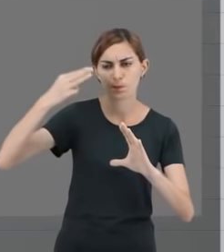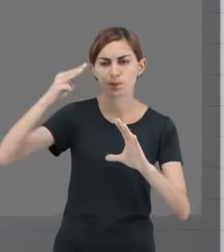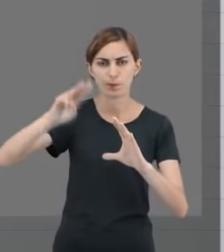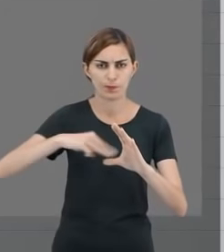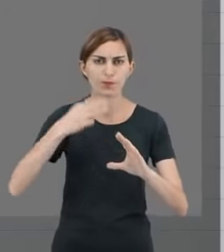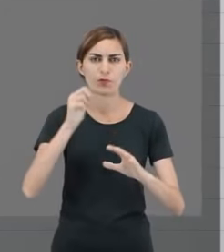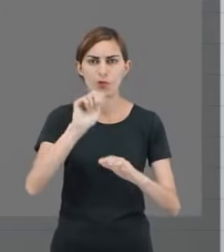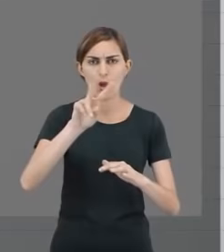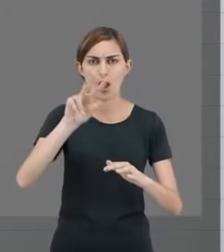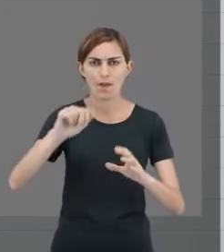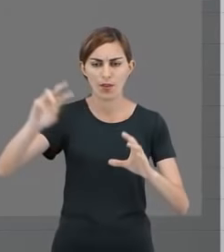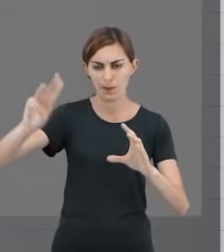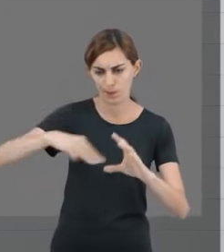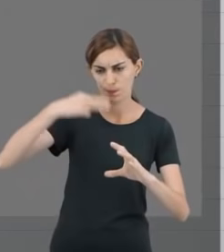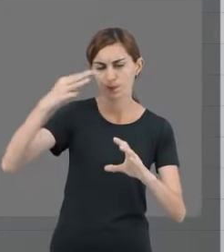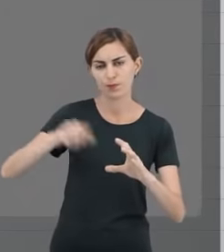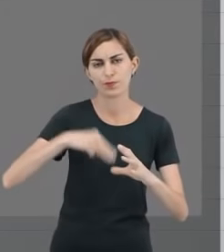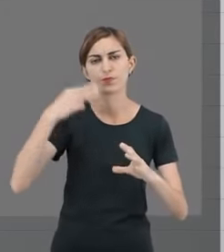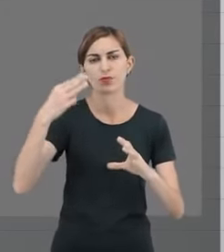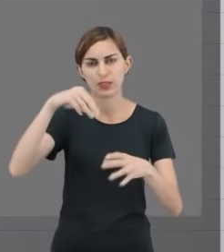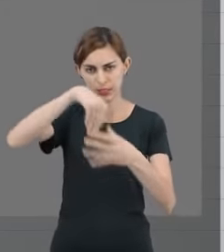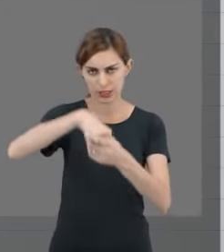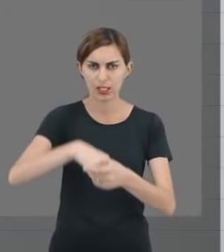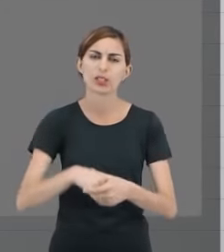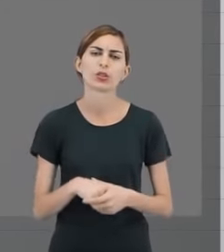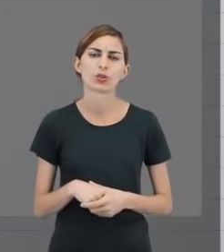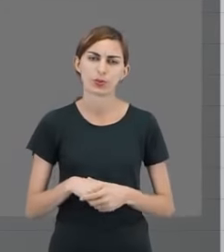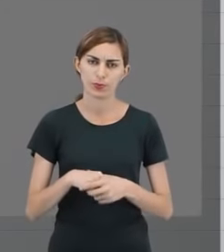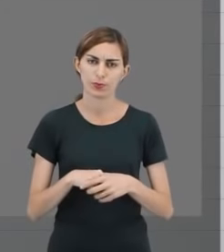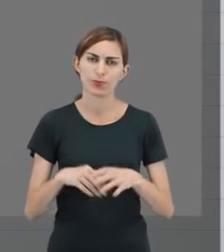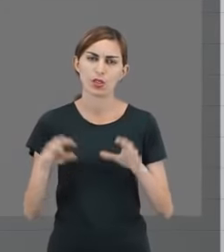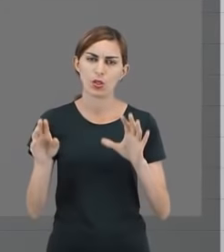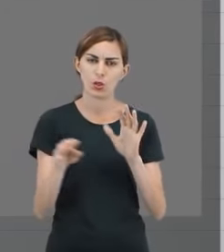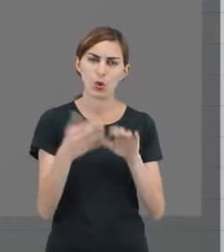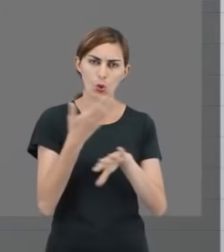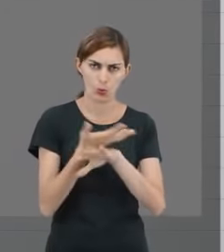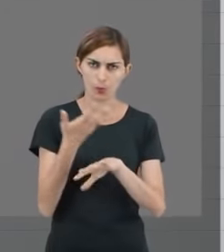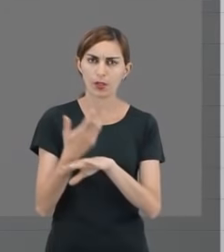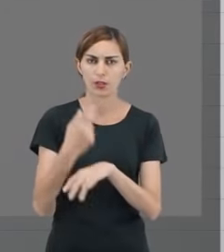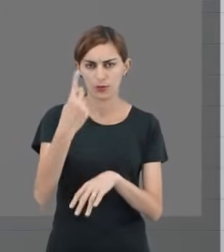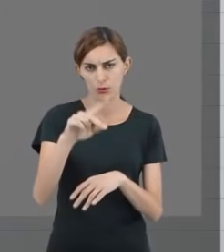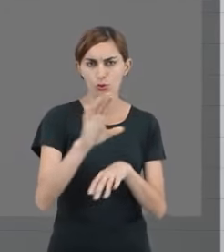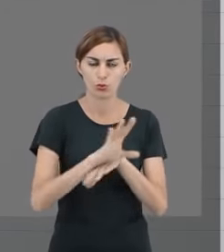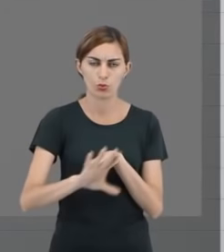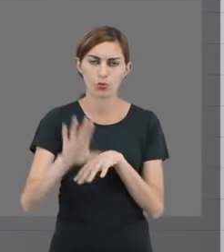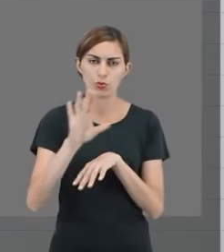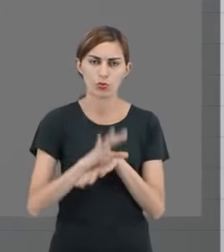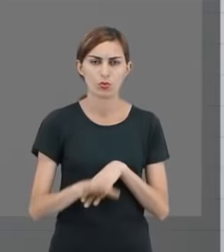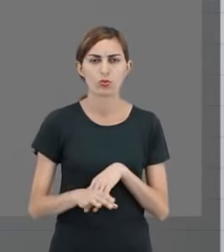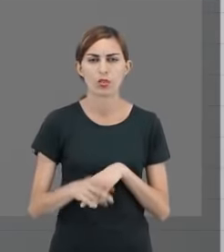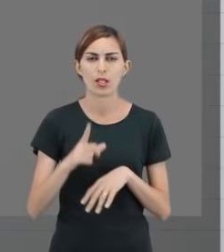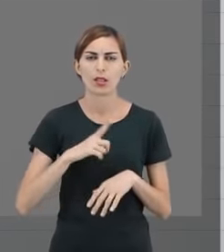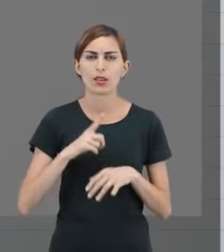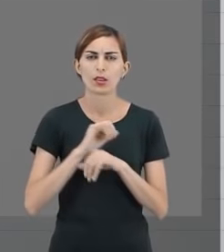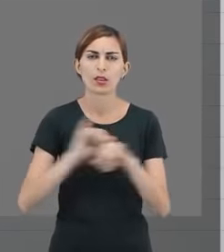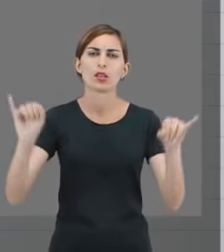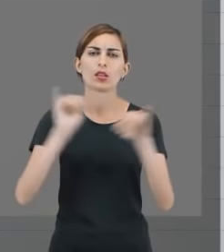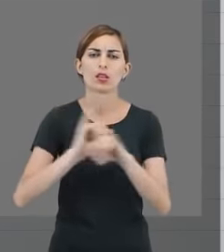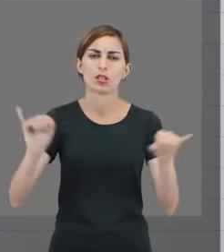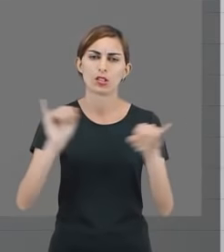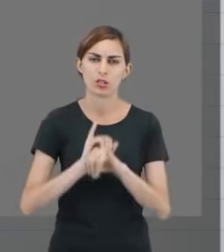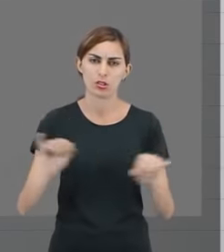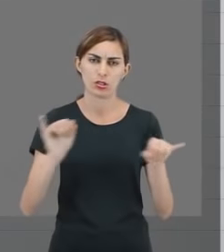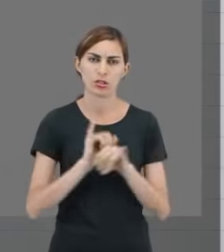ambiente virtual de aprendizagem, dentro daquele espaço reservado para a competência que você está cursando, destaques